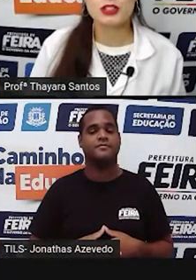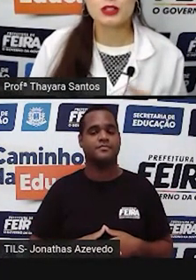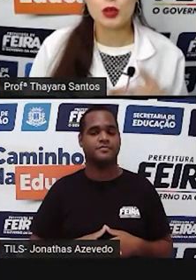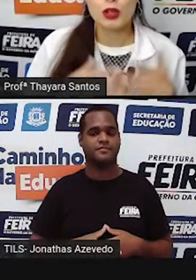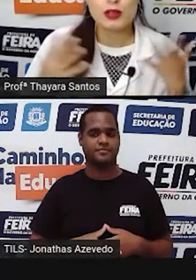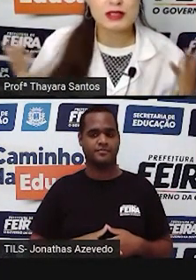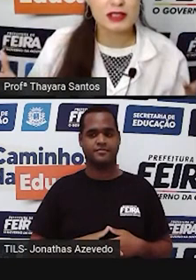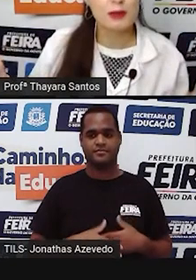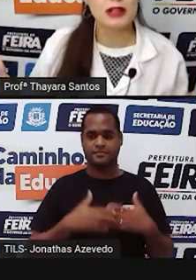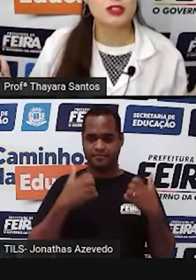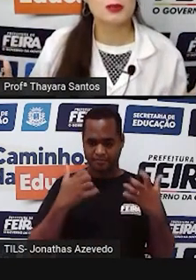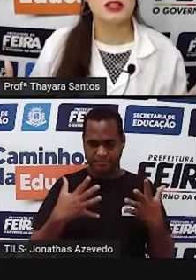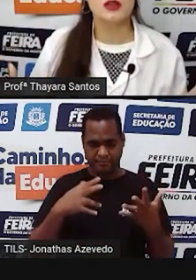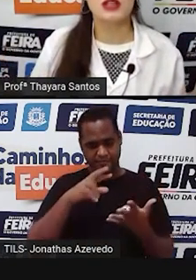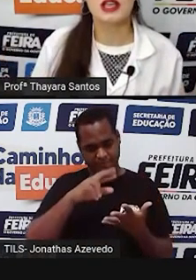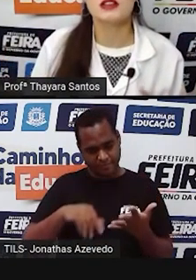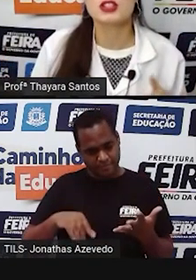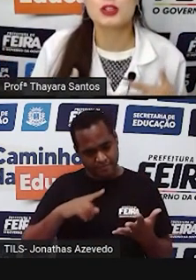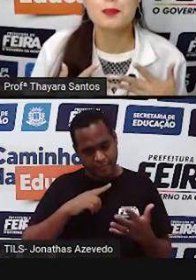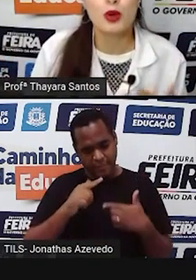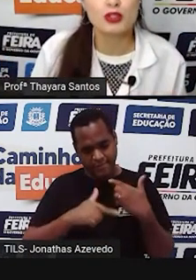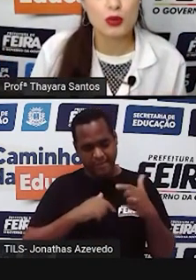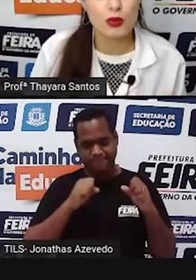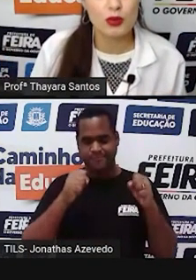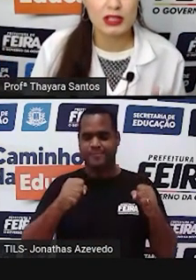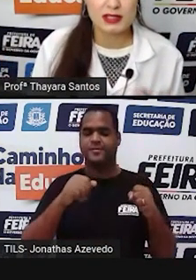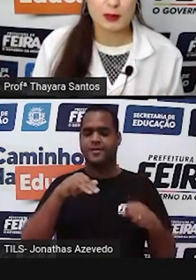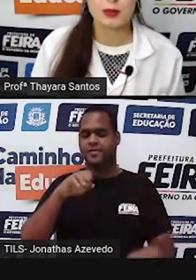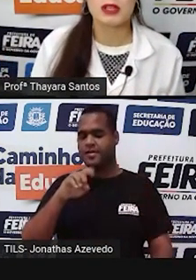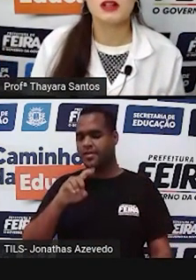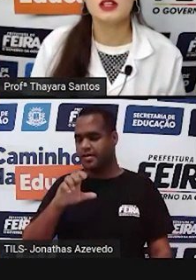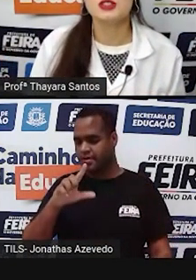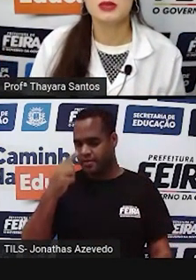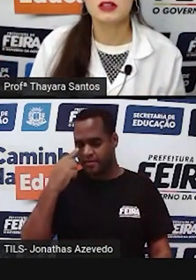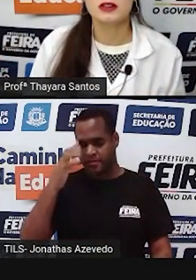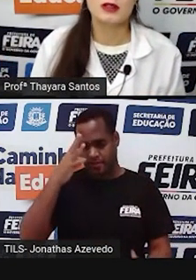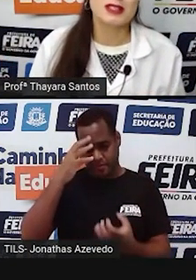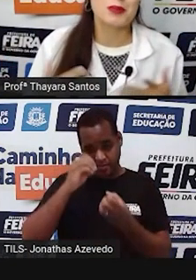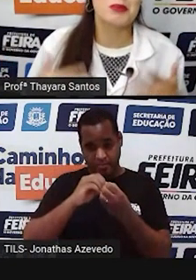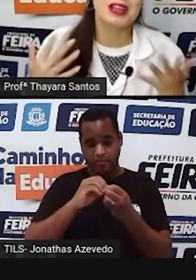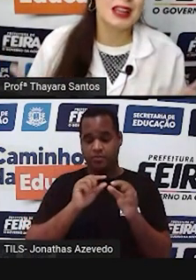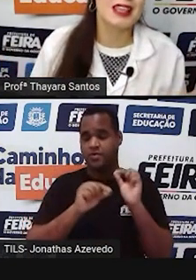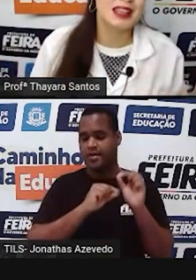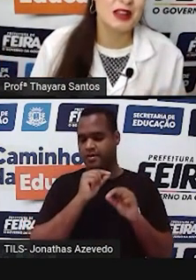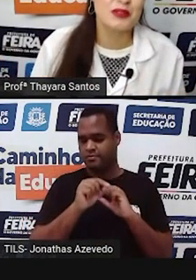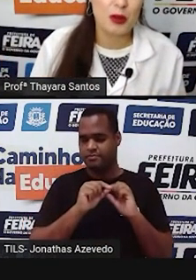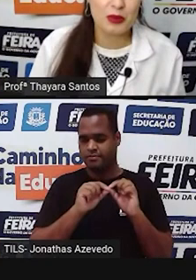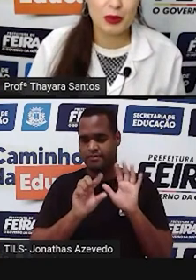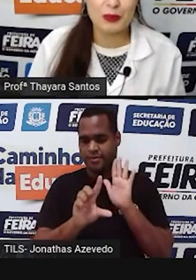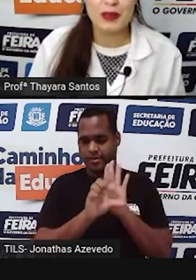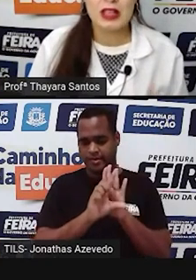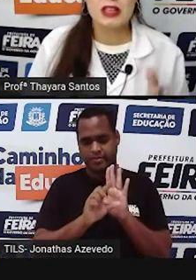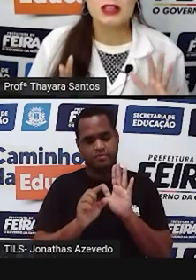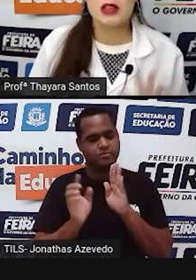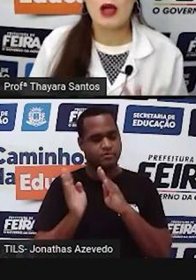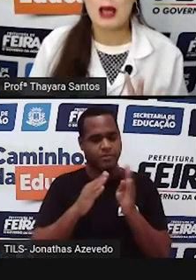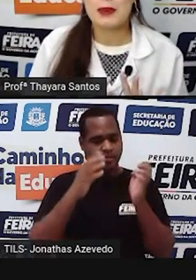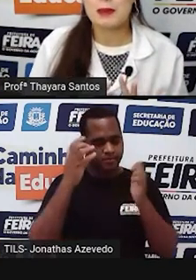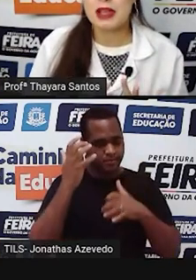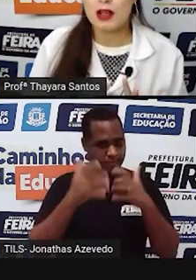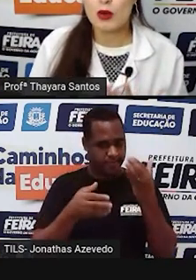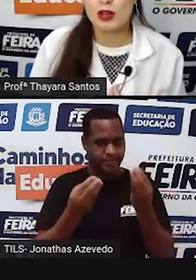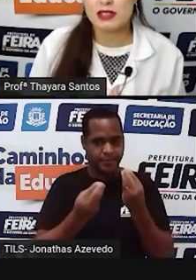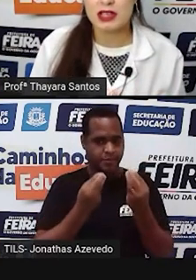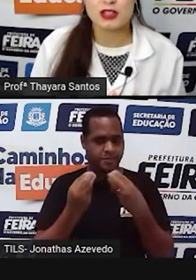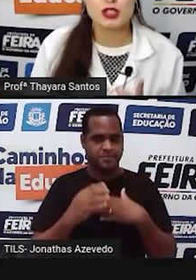depois de todo esse trabalho de Mendel, o que é que a gente pôde concluir nessa primeira lei de Mendel? Nessa primeira lei que ele formulou? Então, a